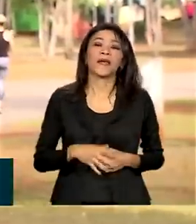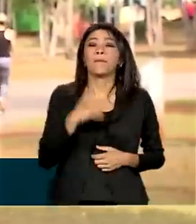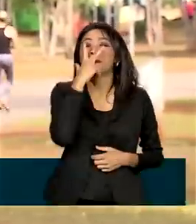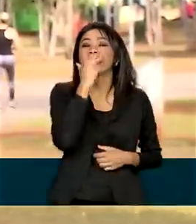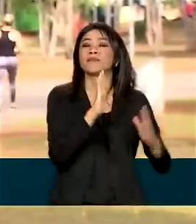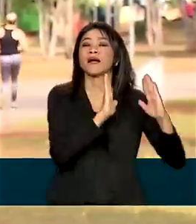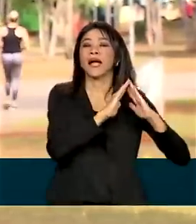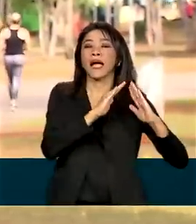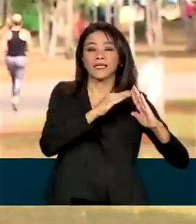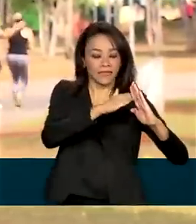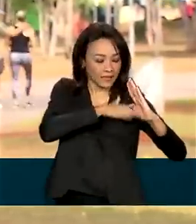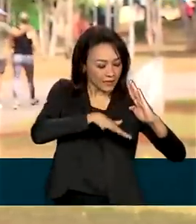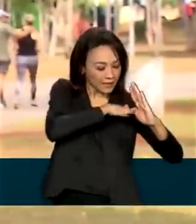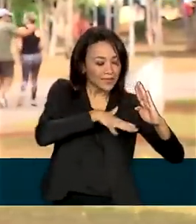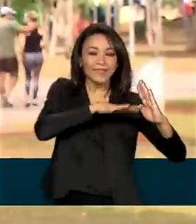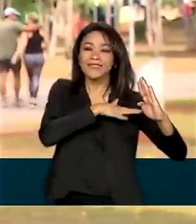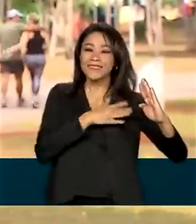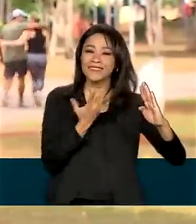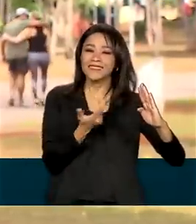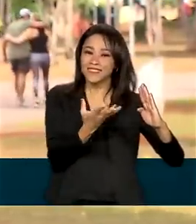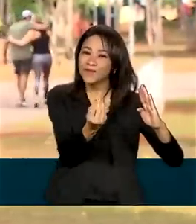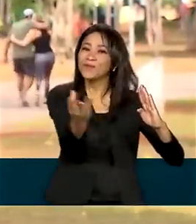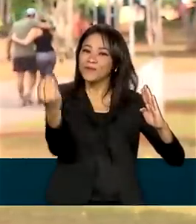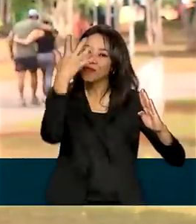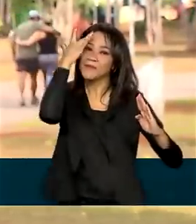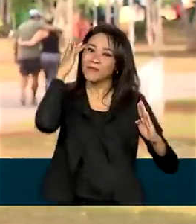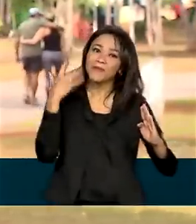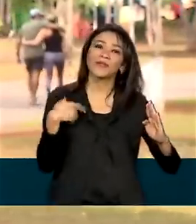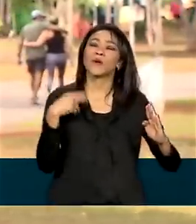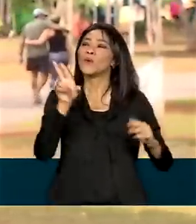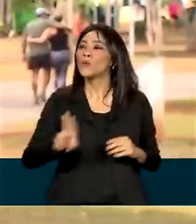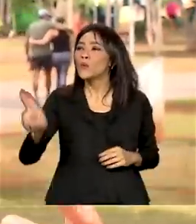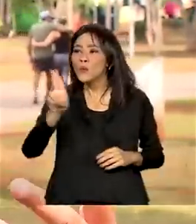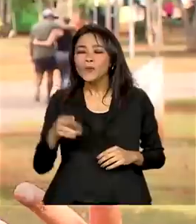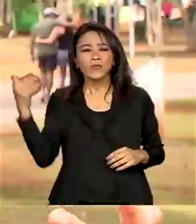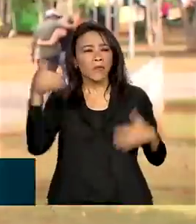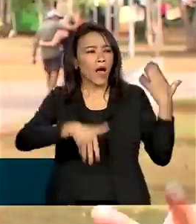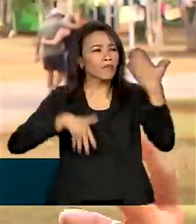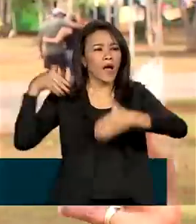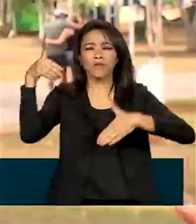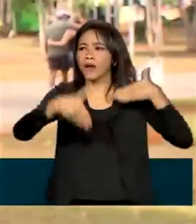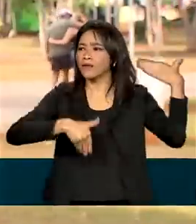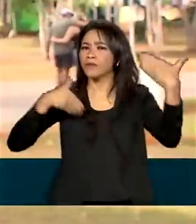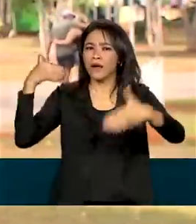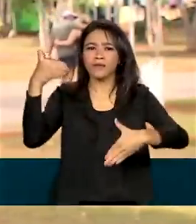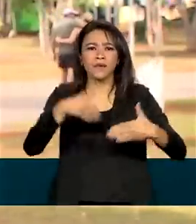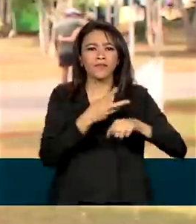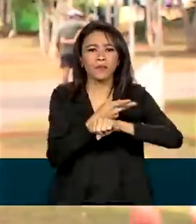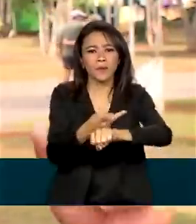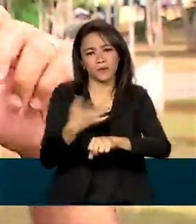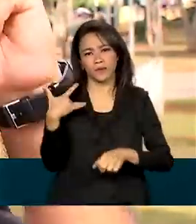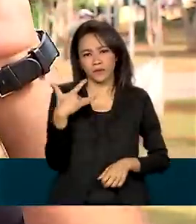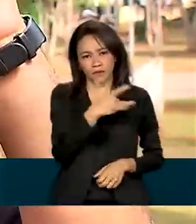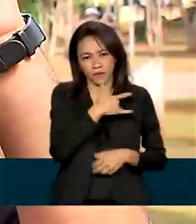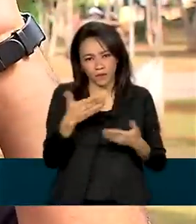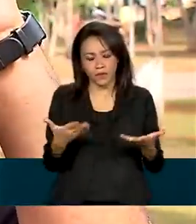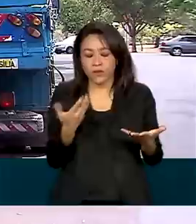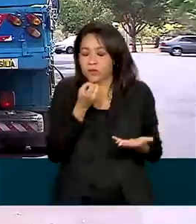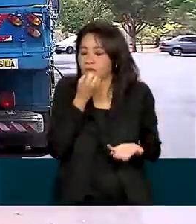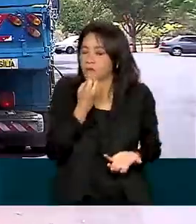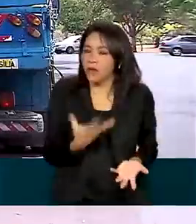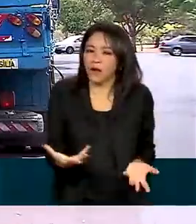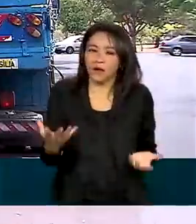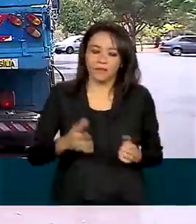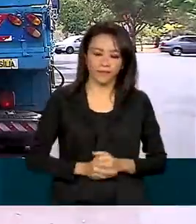né, o pessoal faz o uso aqui do parque, é uma coisa muito boa, a gente vê que as pessoas vêm buscar a saúde aqui, né, isso é gratificante.